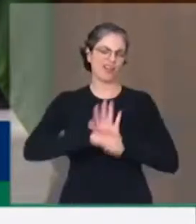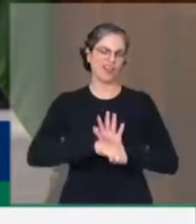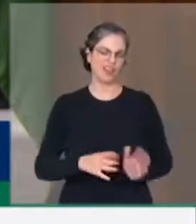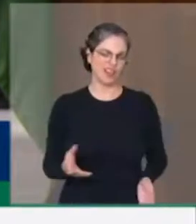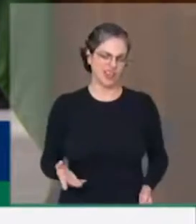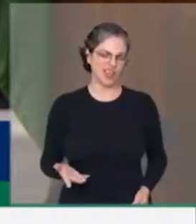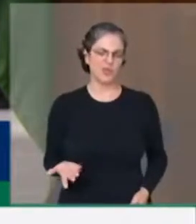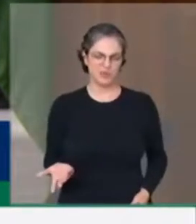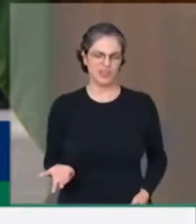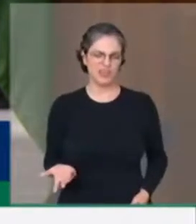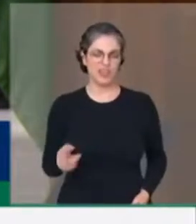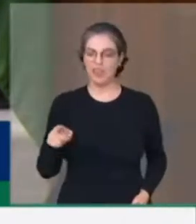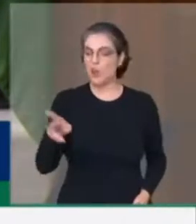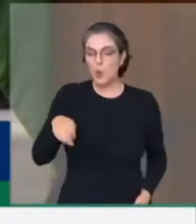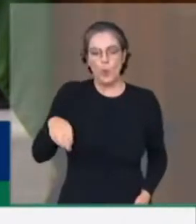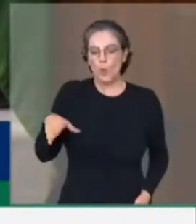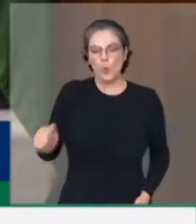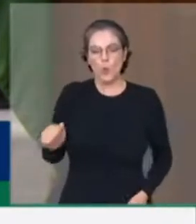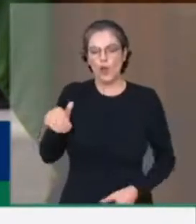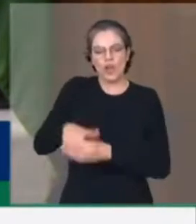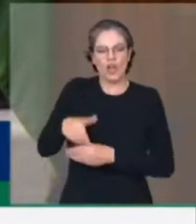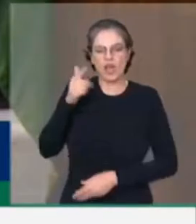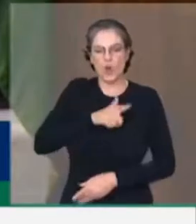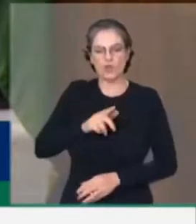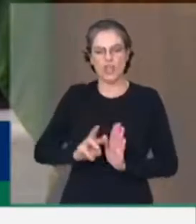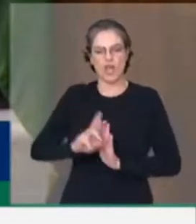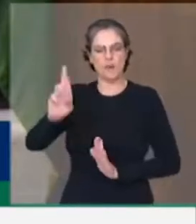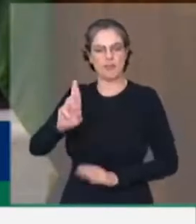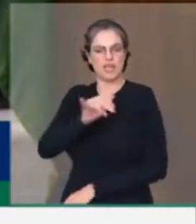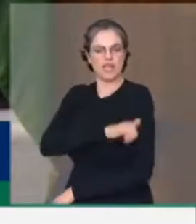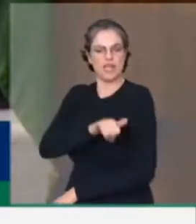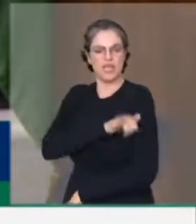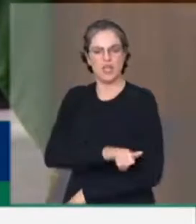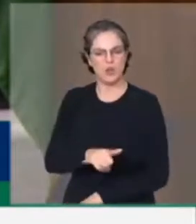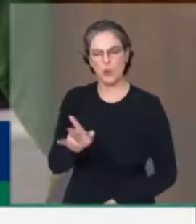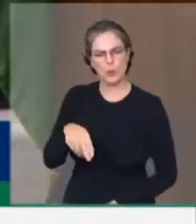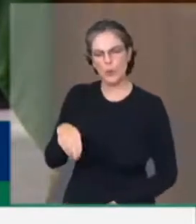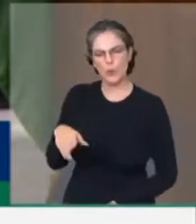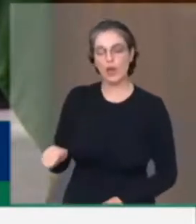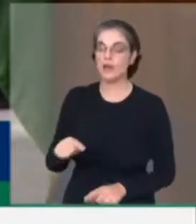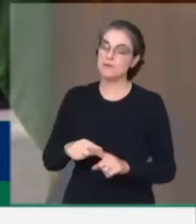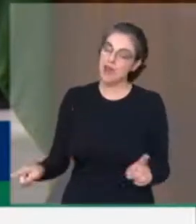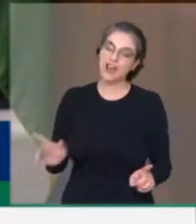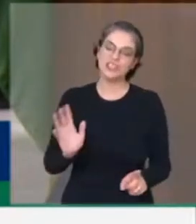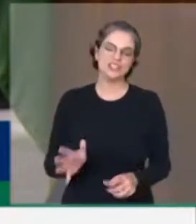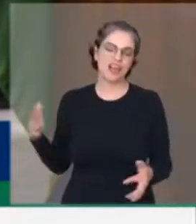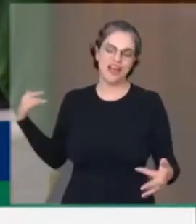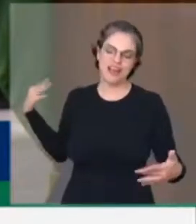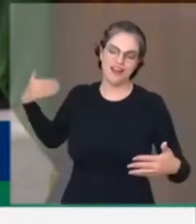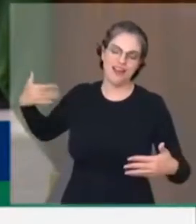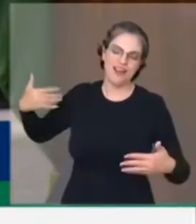jamais seria um representante do povo do Rio de Janeiro se o país não tivesse sofrido esta